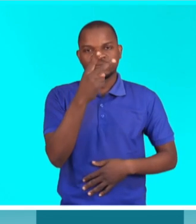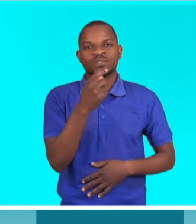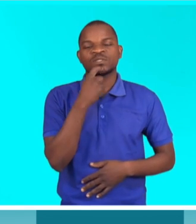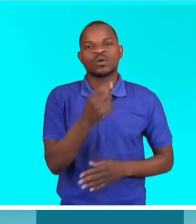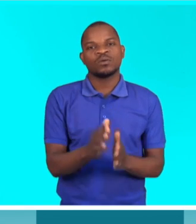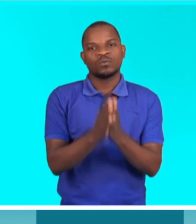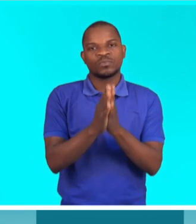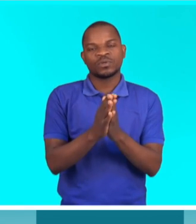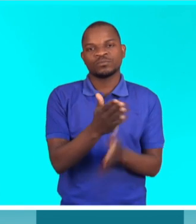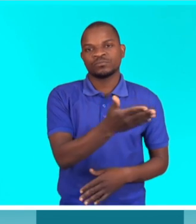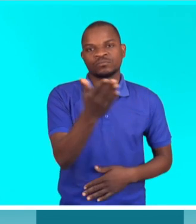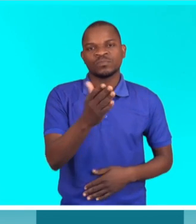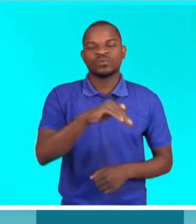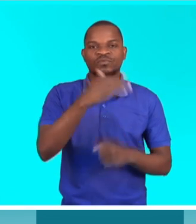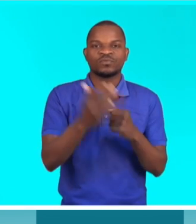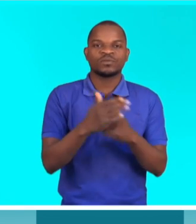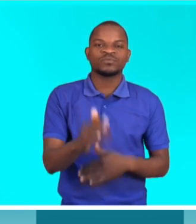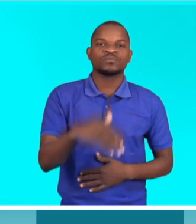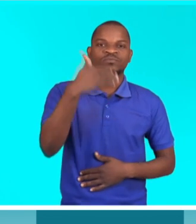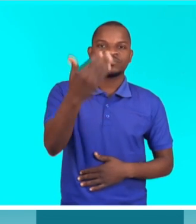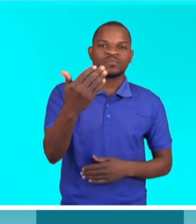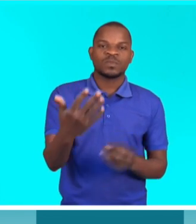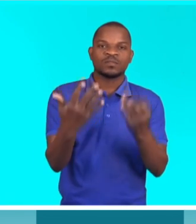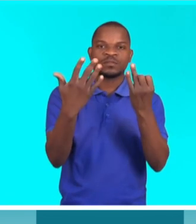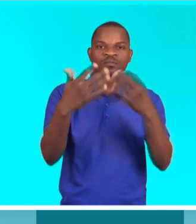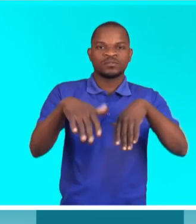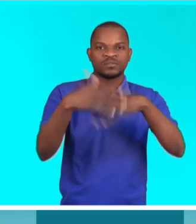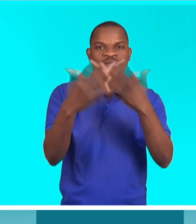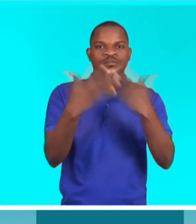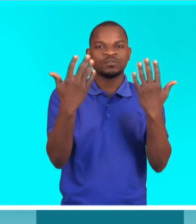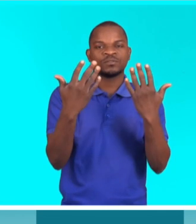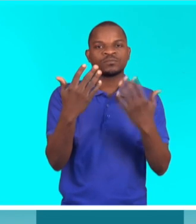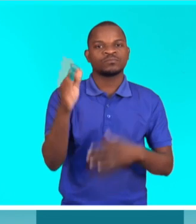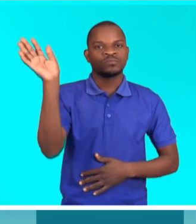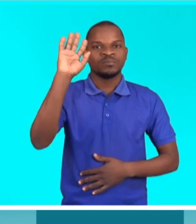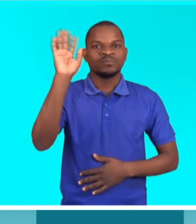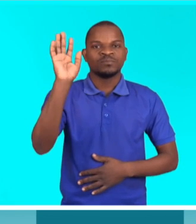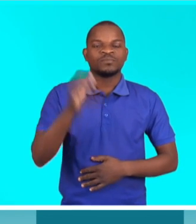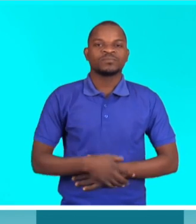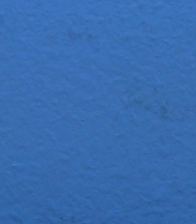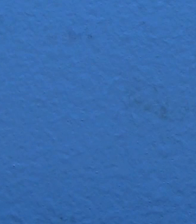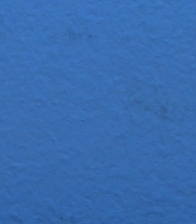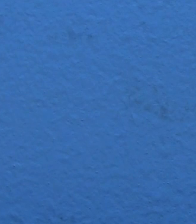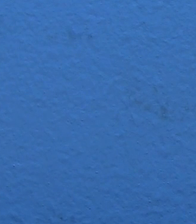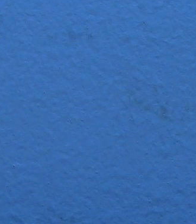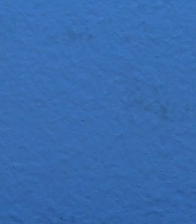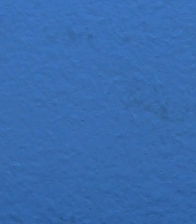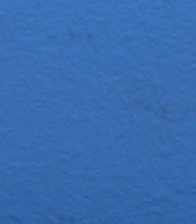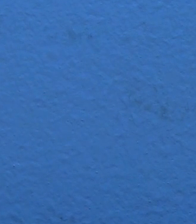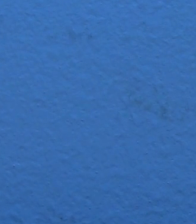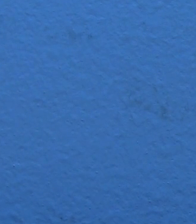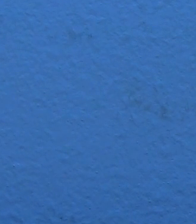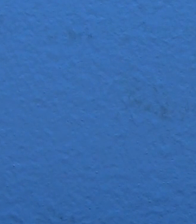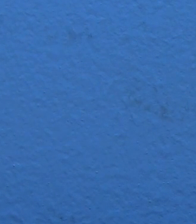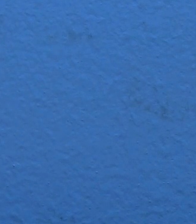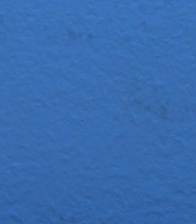obrigado pela sua audiência. Nós voltamos daqui a sete dias. Até lá. É com enorme prazer que